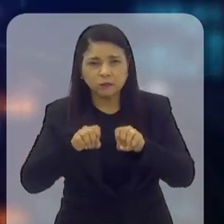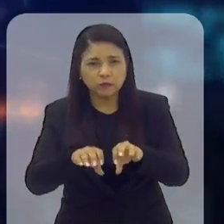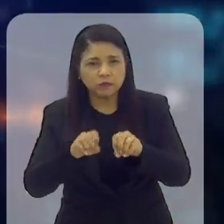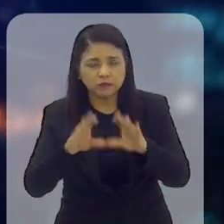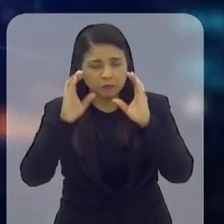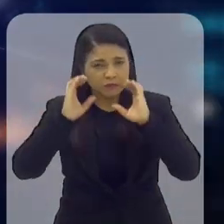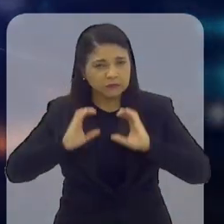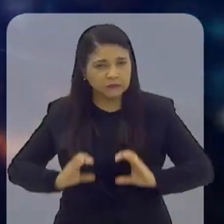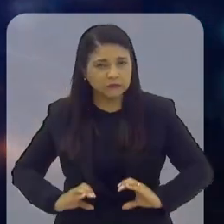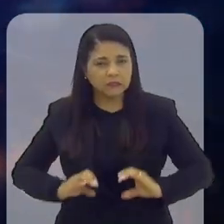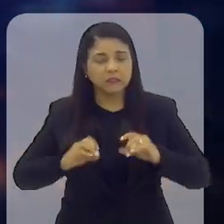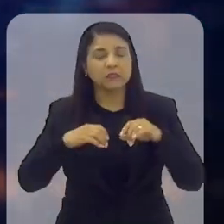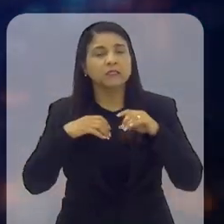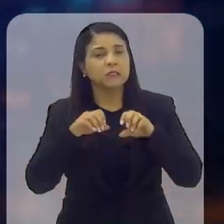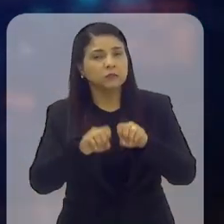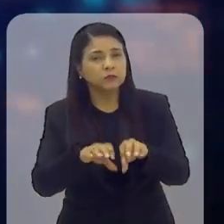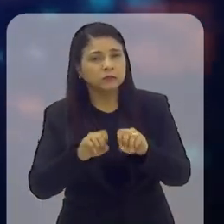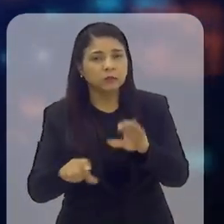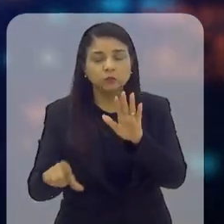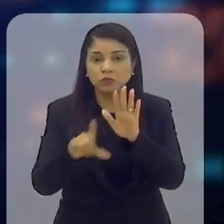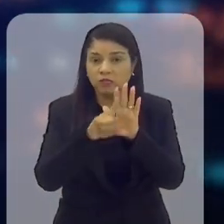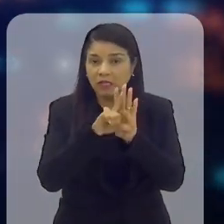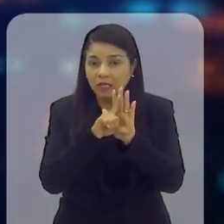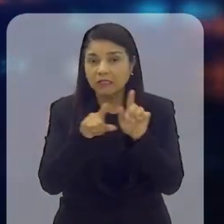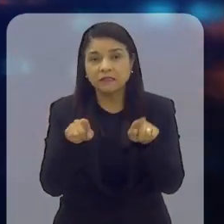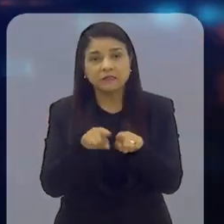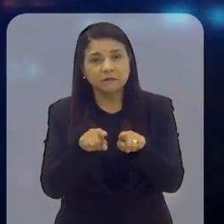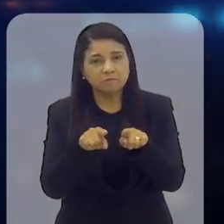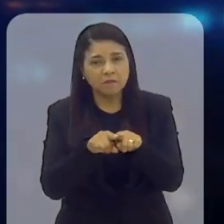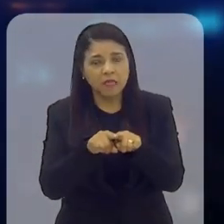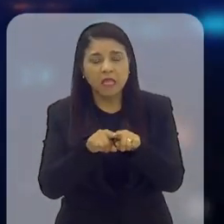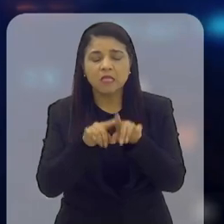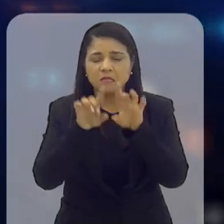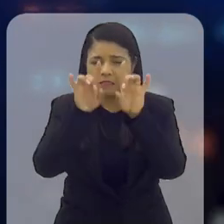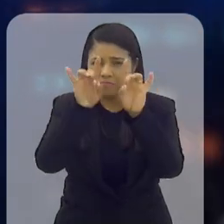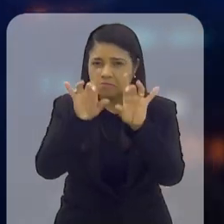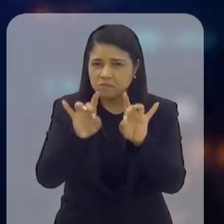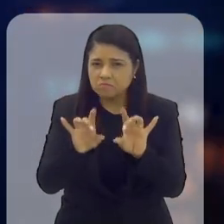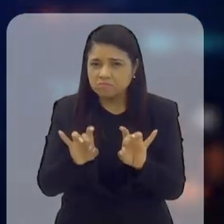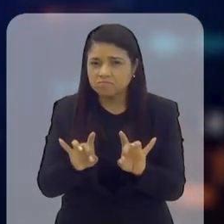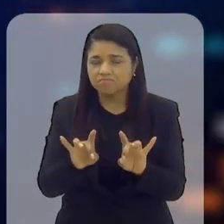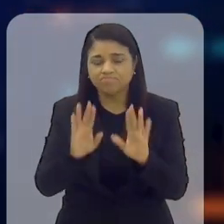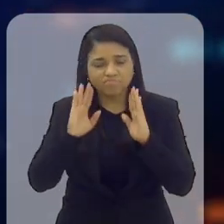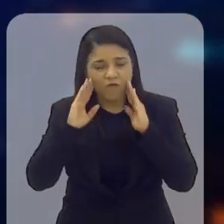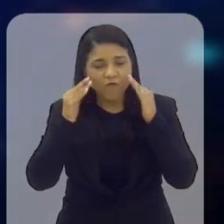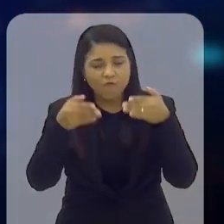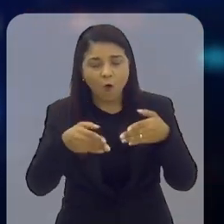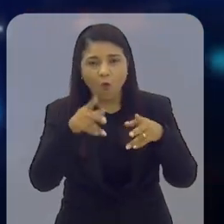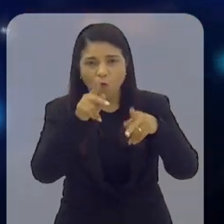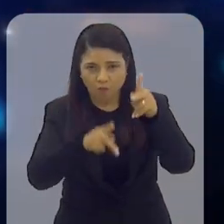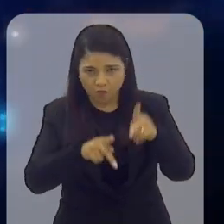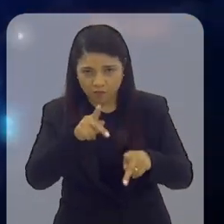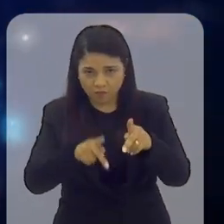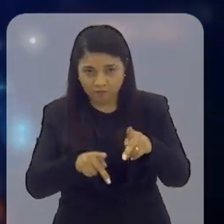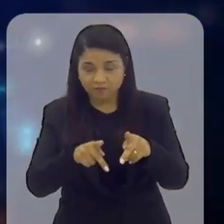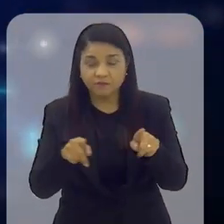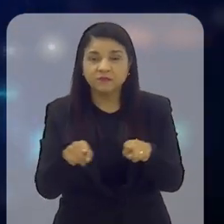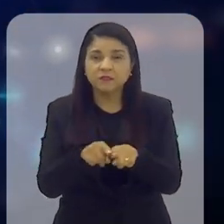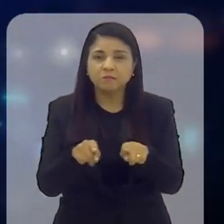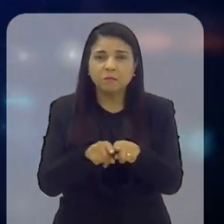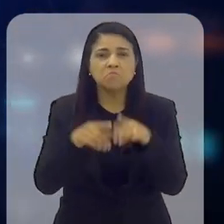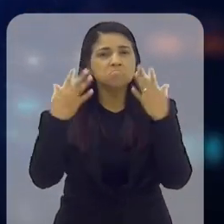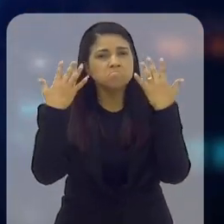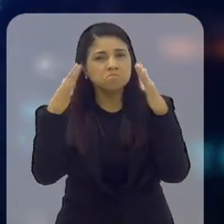sociedade. A educação para a cidadania, a educação legislativa, ela também é muito especializada nessa questão.